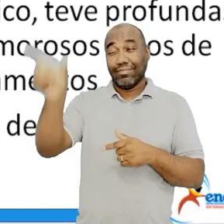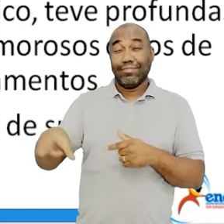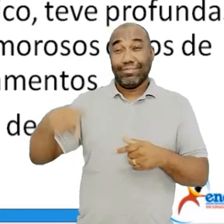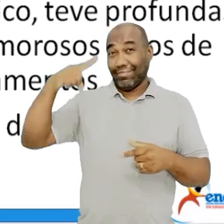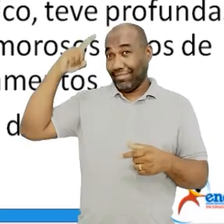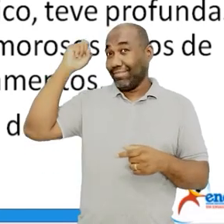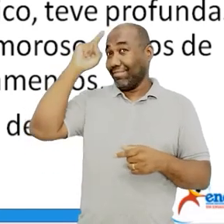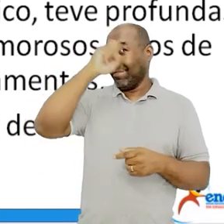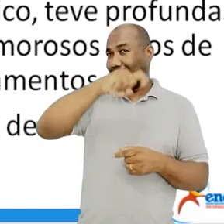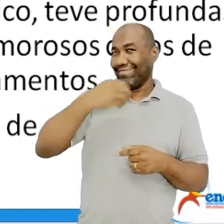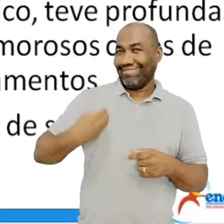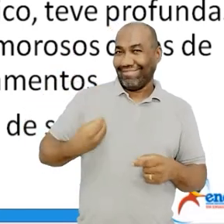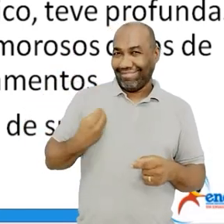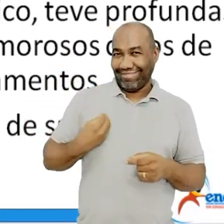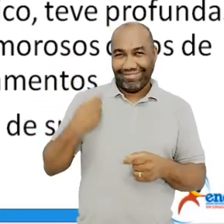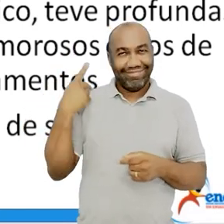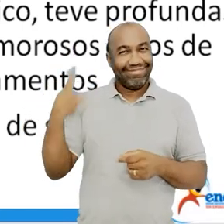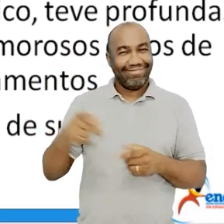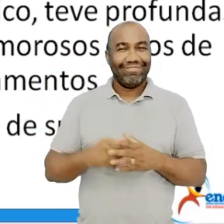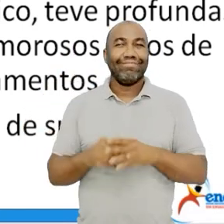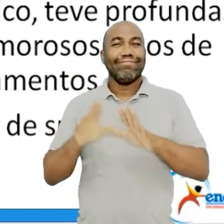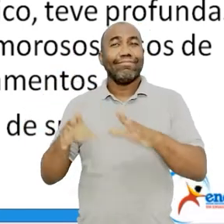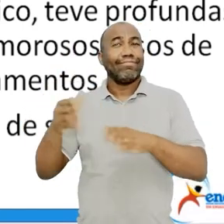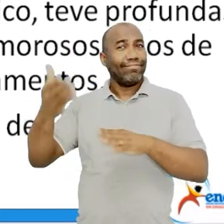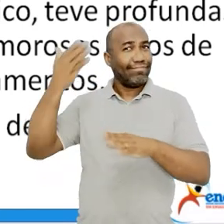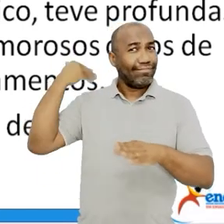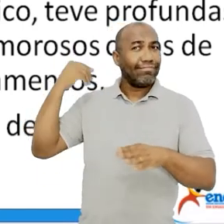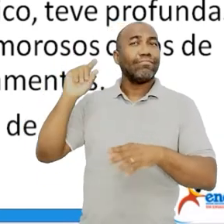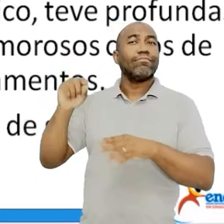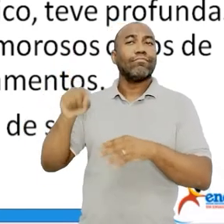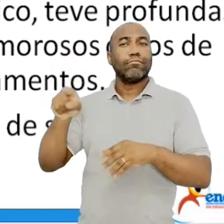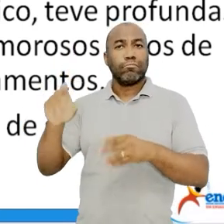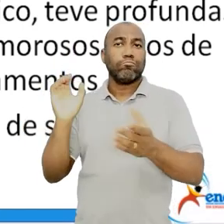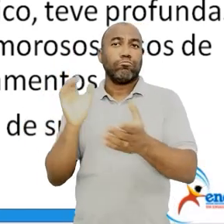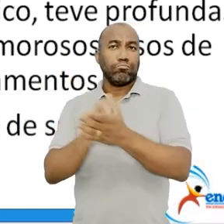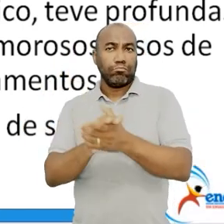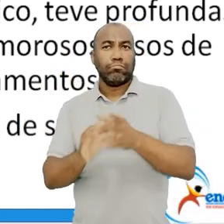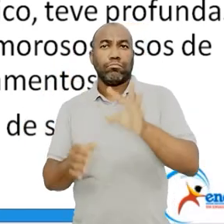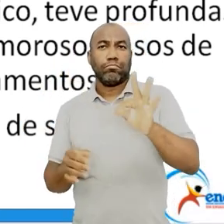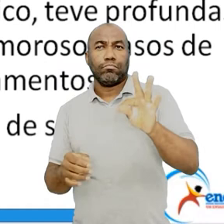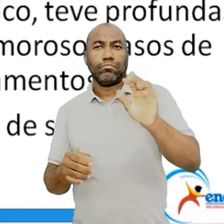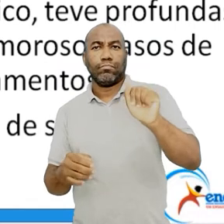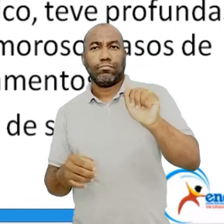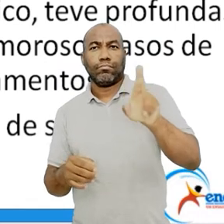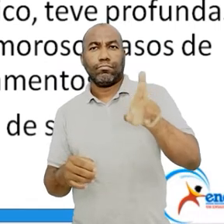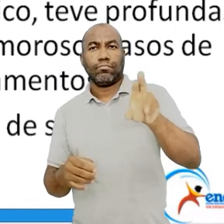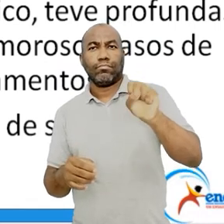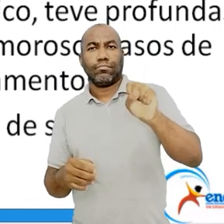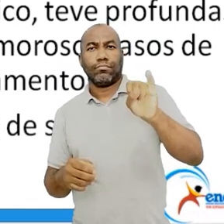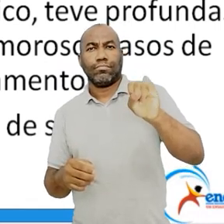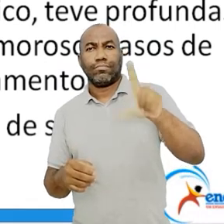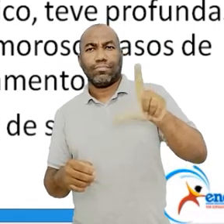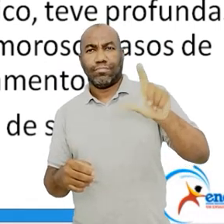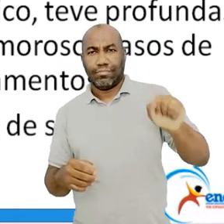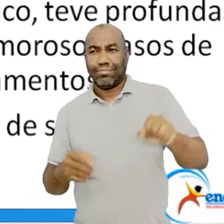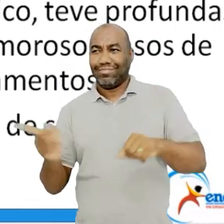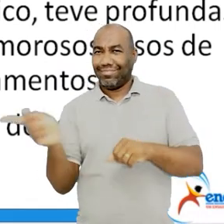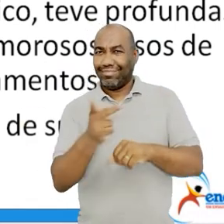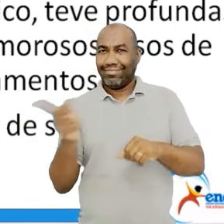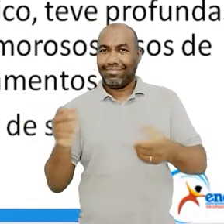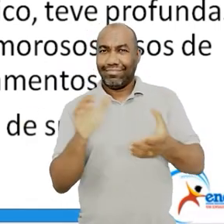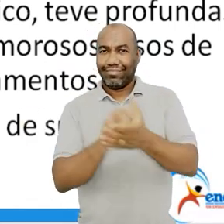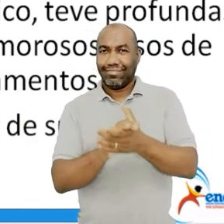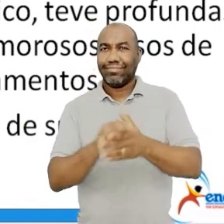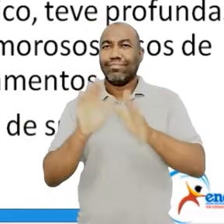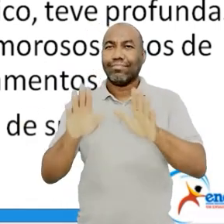Essa questão dele casar-se com Tarsila é um ponto que faz com que Mário de Andrade rompa